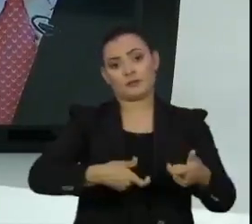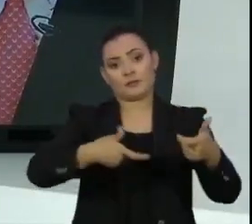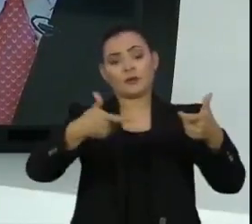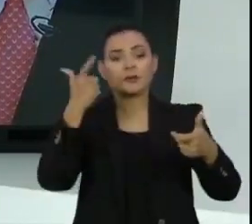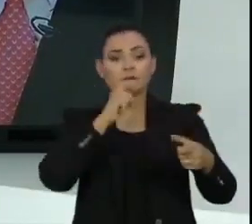população.